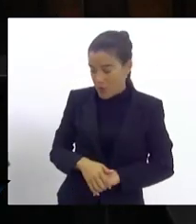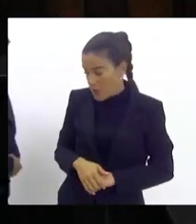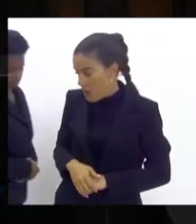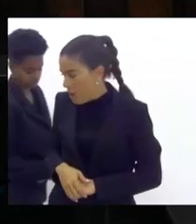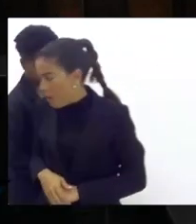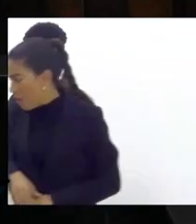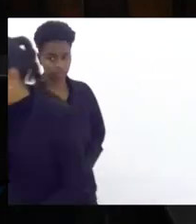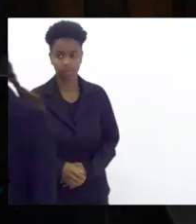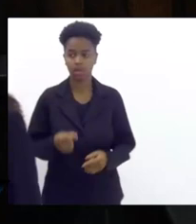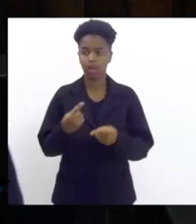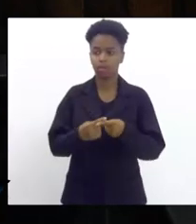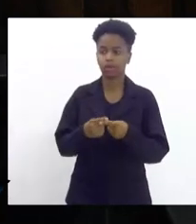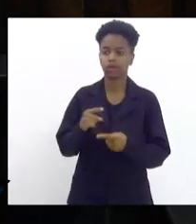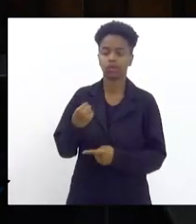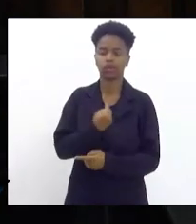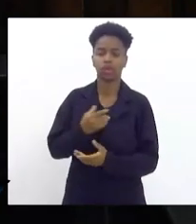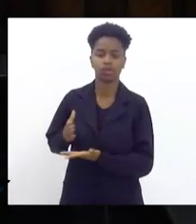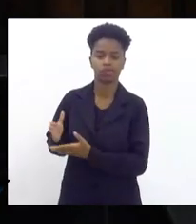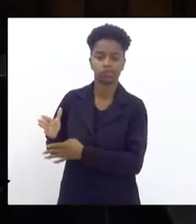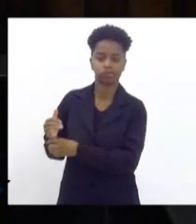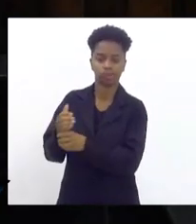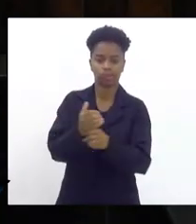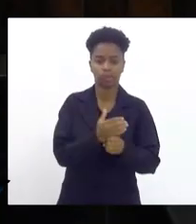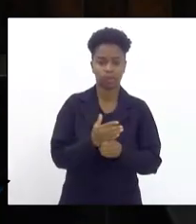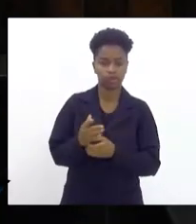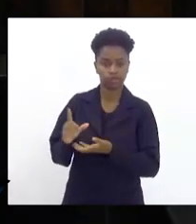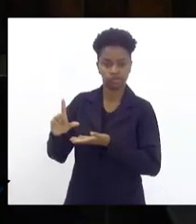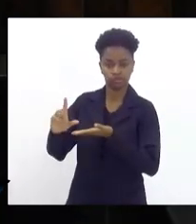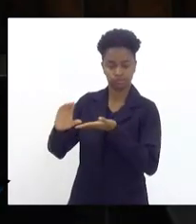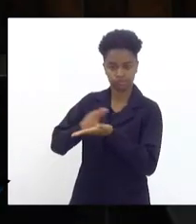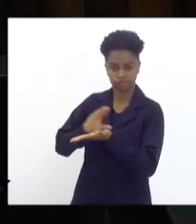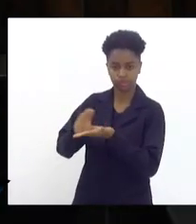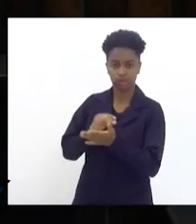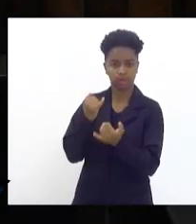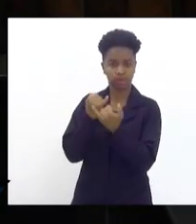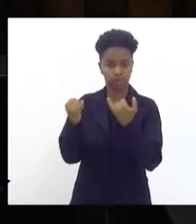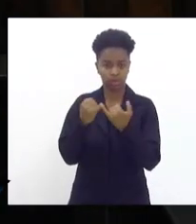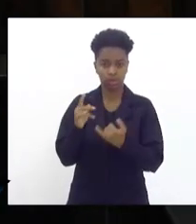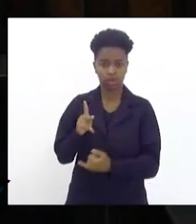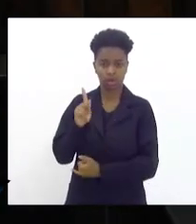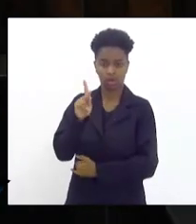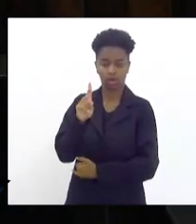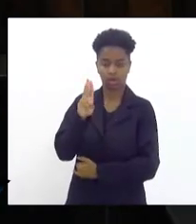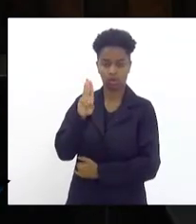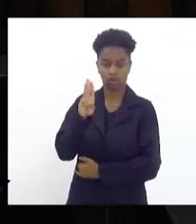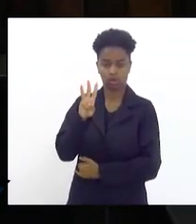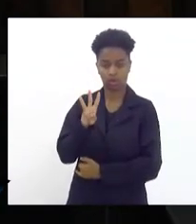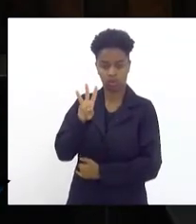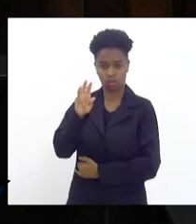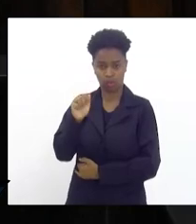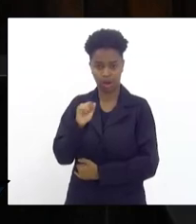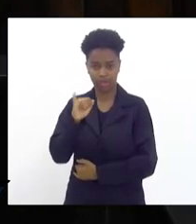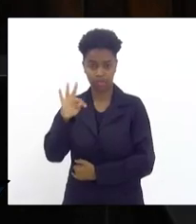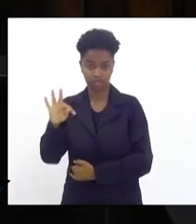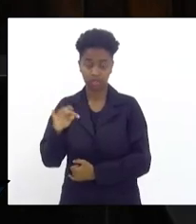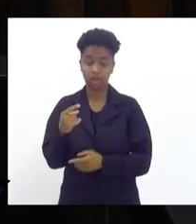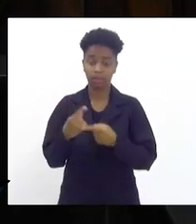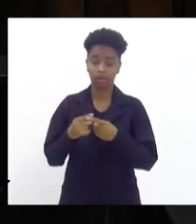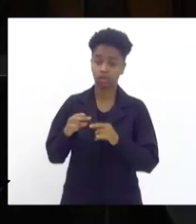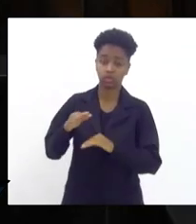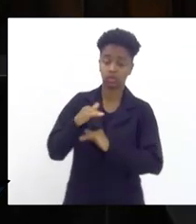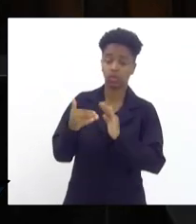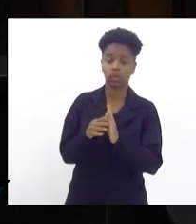renda per capita seria muito próxima do Kuwait. Porque tudo que é de petróleo produzido aqui,